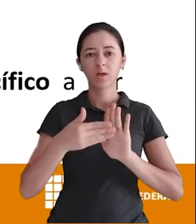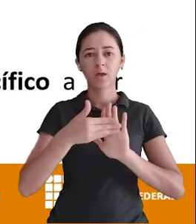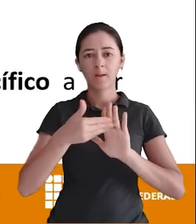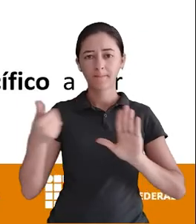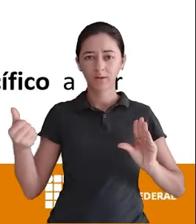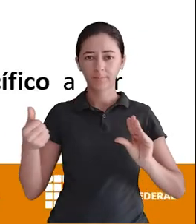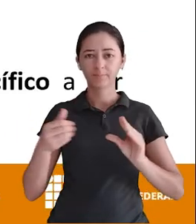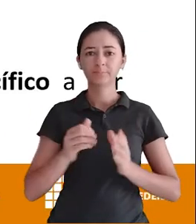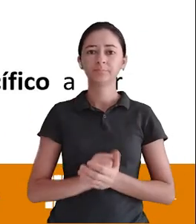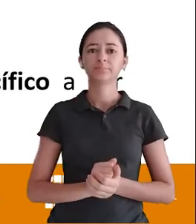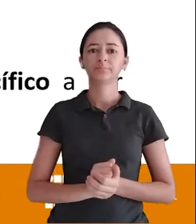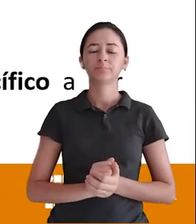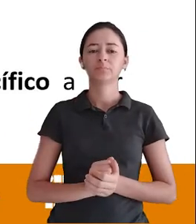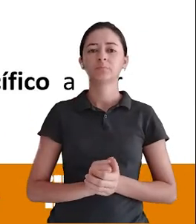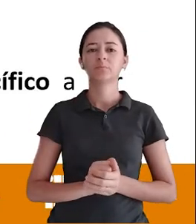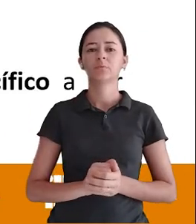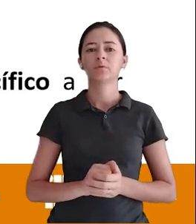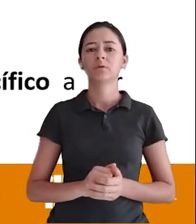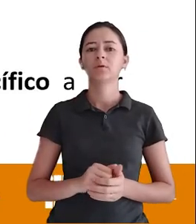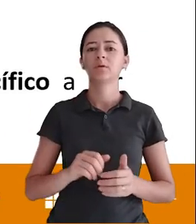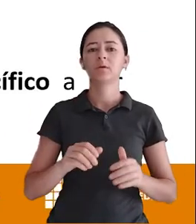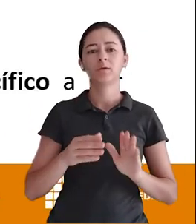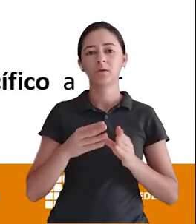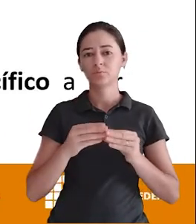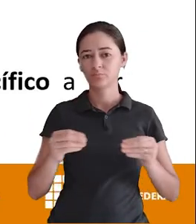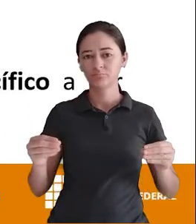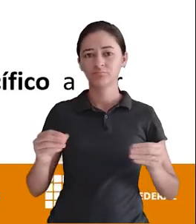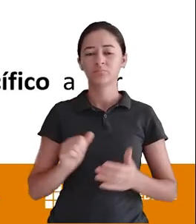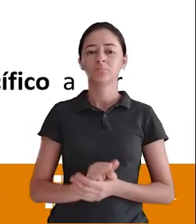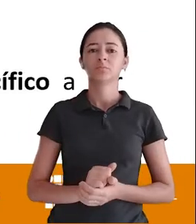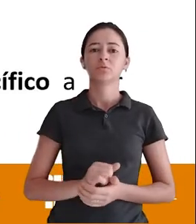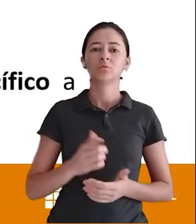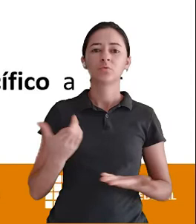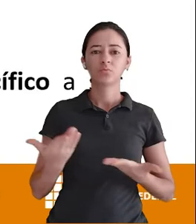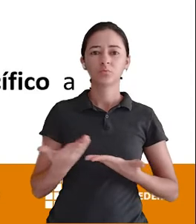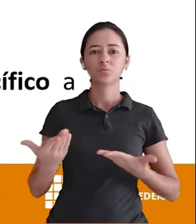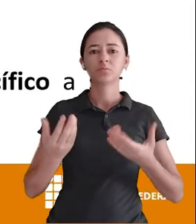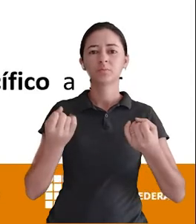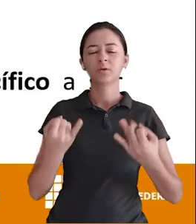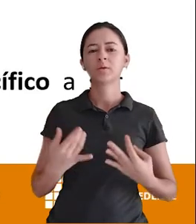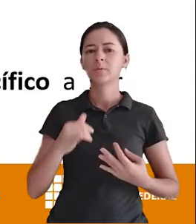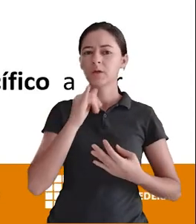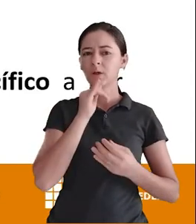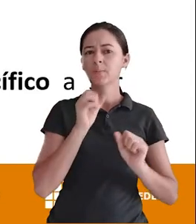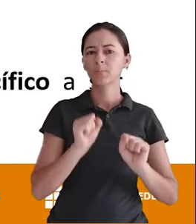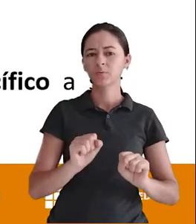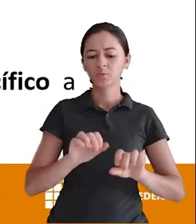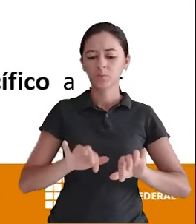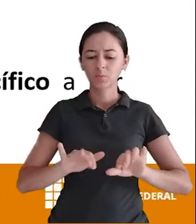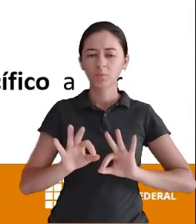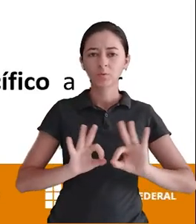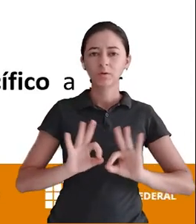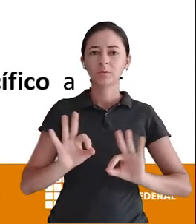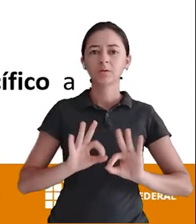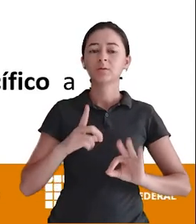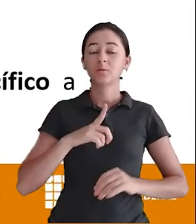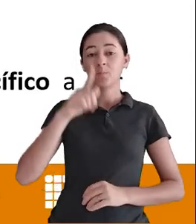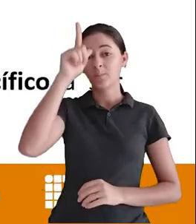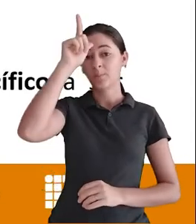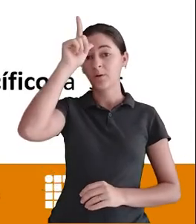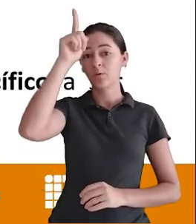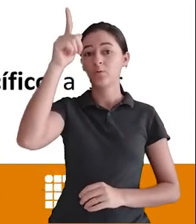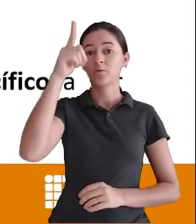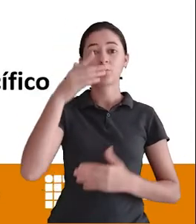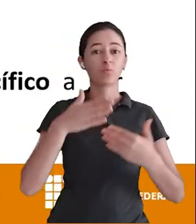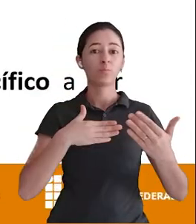Na aula de hoje a gente vai falar de algumas características importantes Sobre o drop table Não é qualquer lugar que eu possa aplicar um drop table Tem uma lógica para